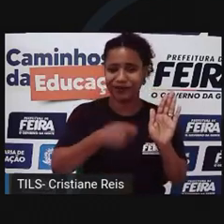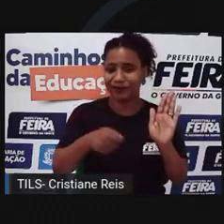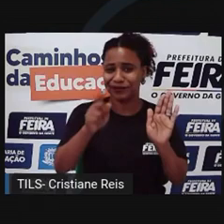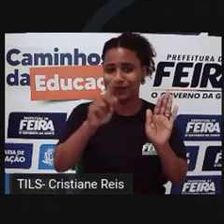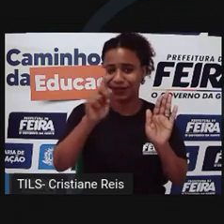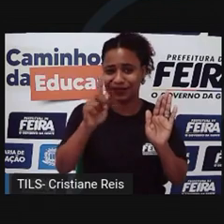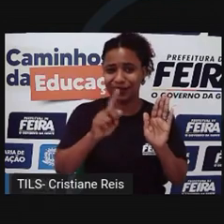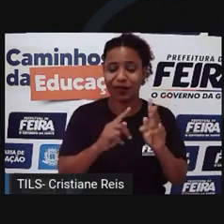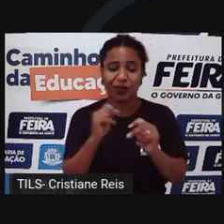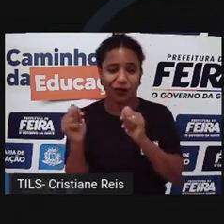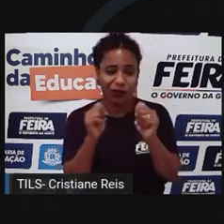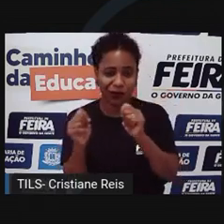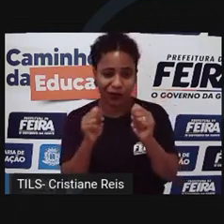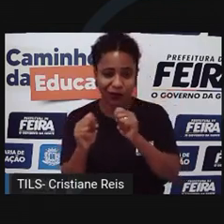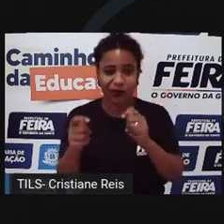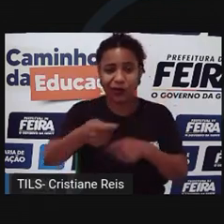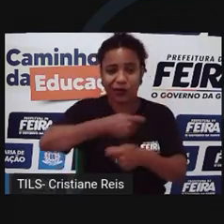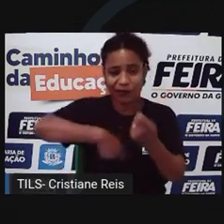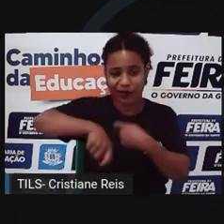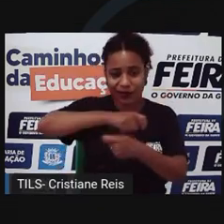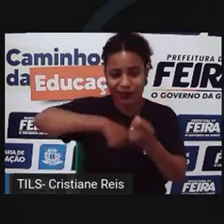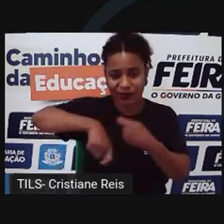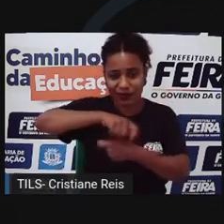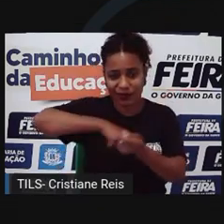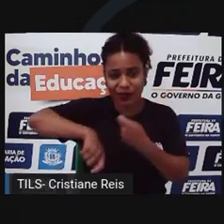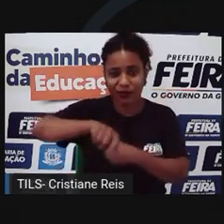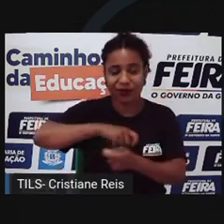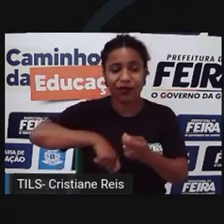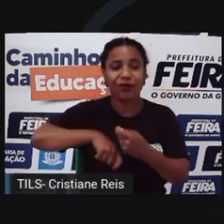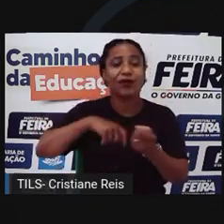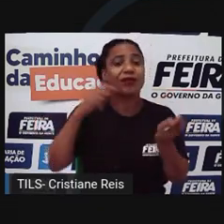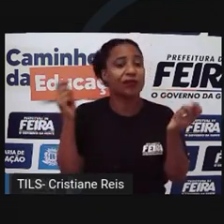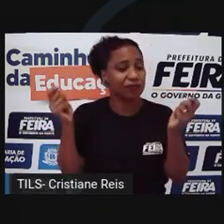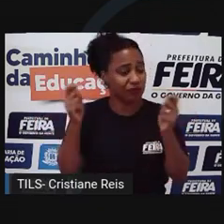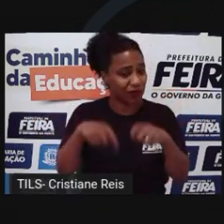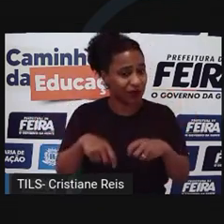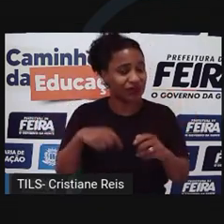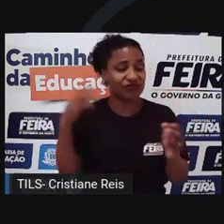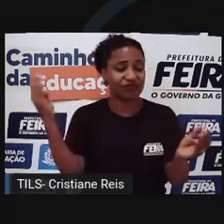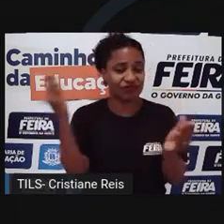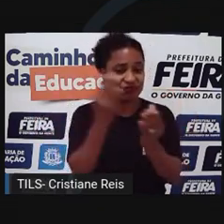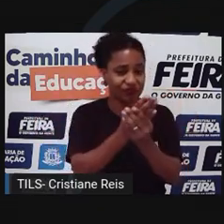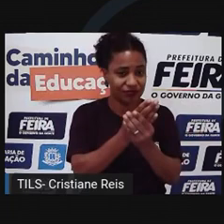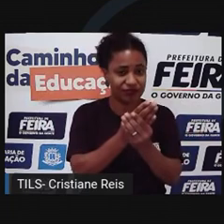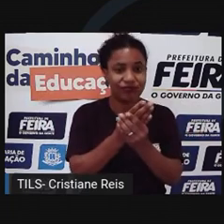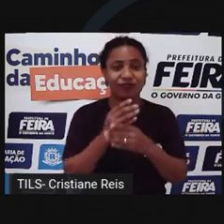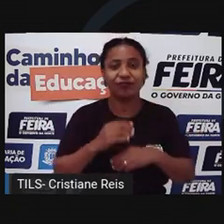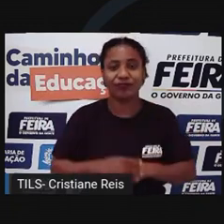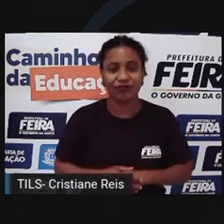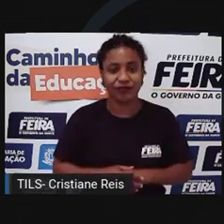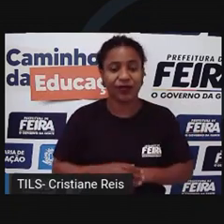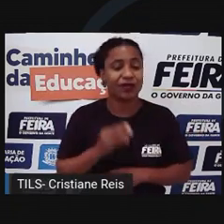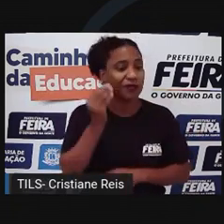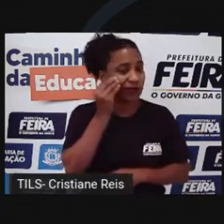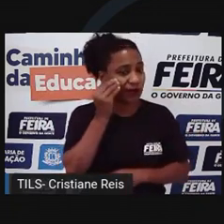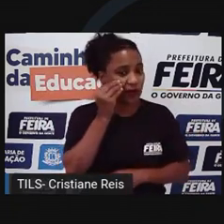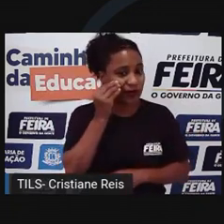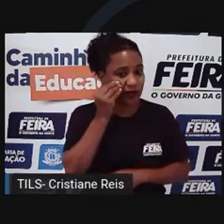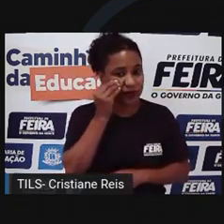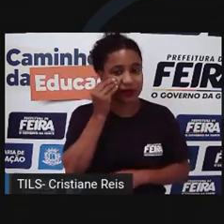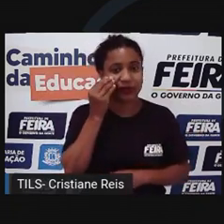econômicos ou comerciais. Desse modo, observamos mais uma vez a indenização de forma presumida,